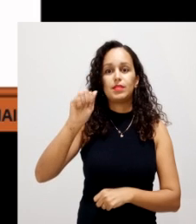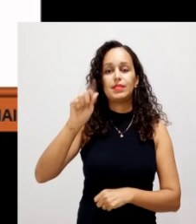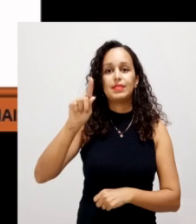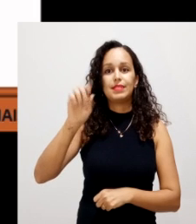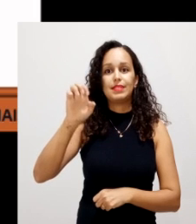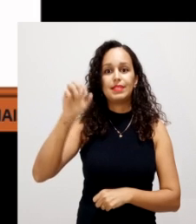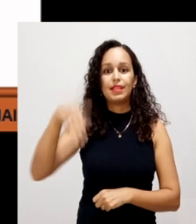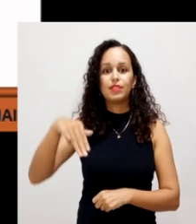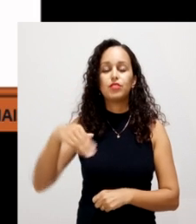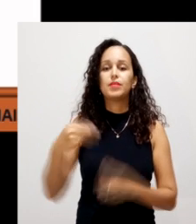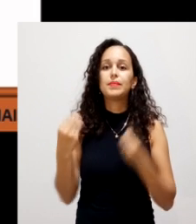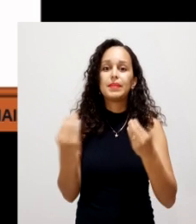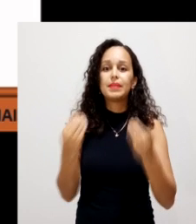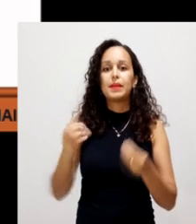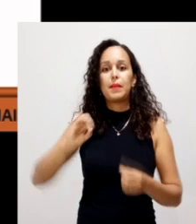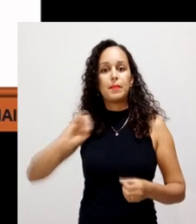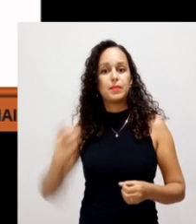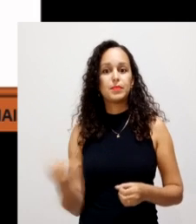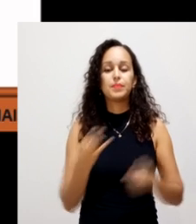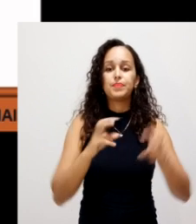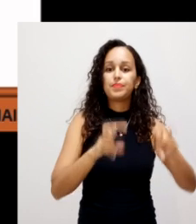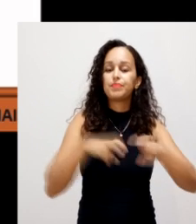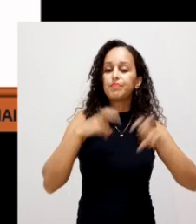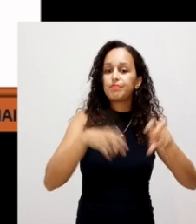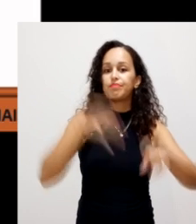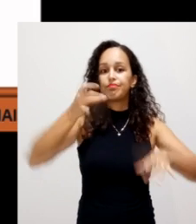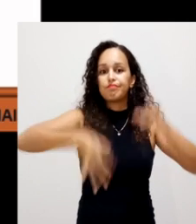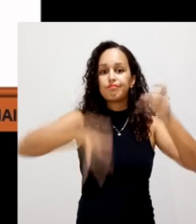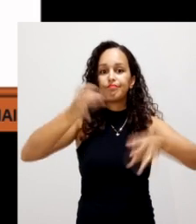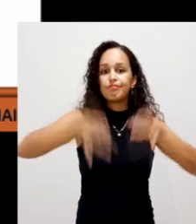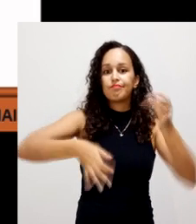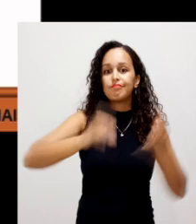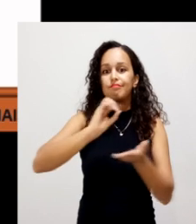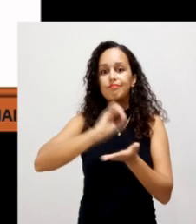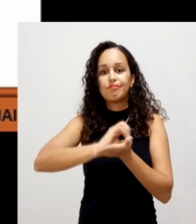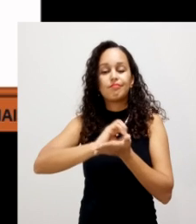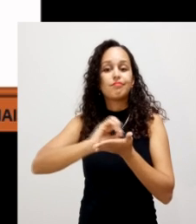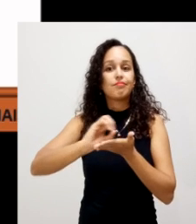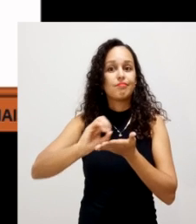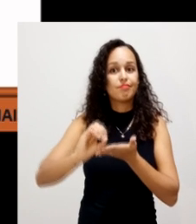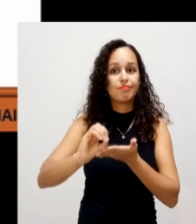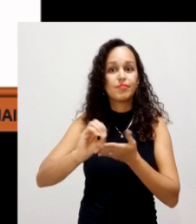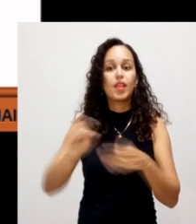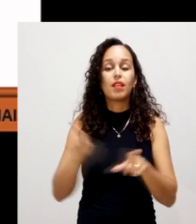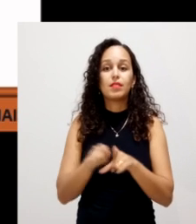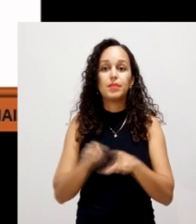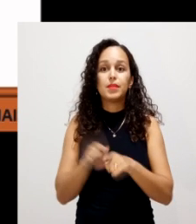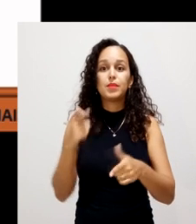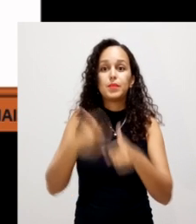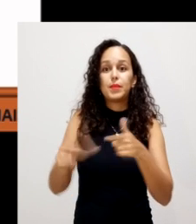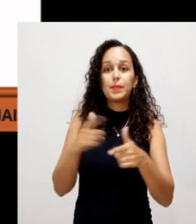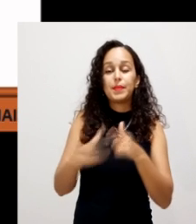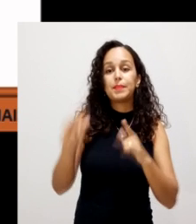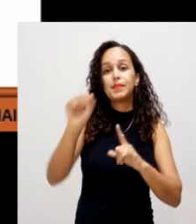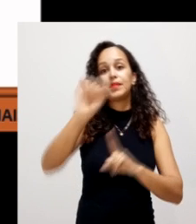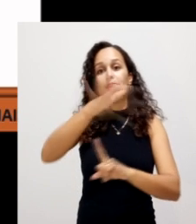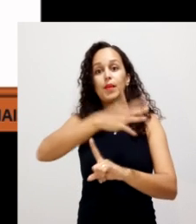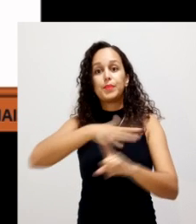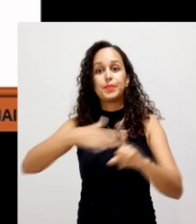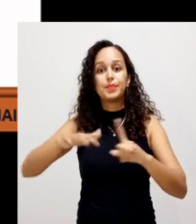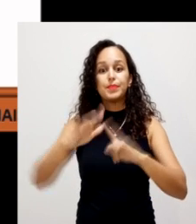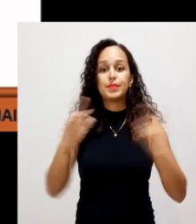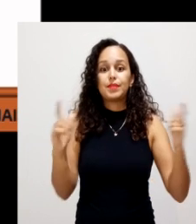elaborada, né? Que é o aproveitamento agrícola dos resíduos de composição orgânica. É uma forma de amenizar os problemas